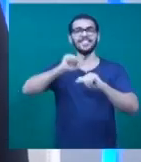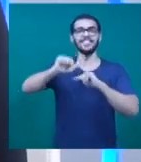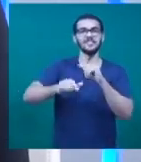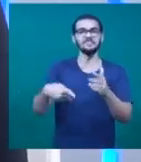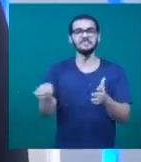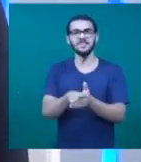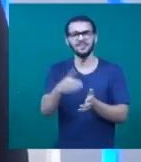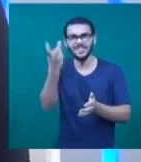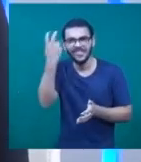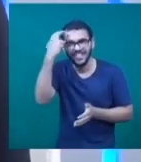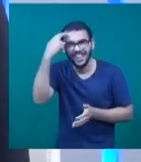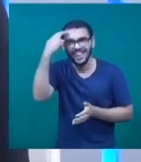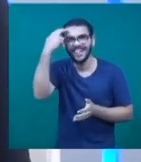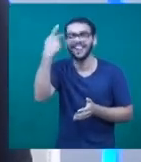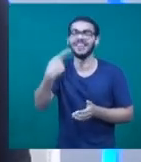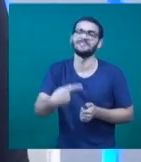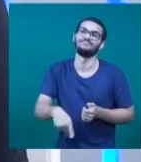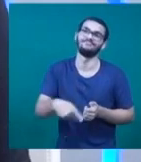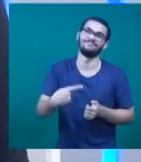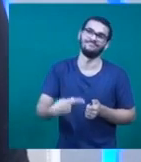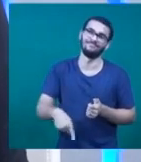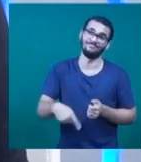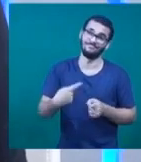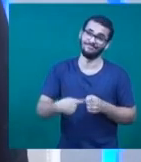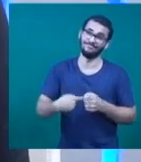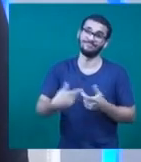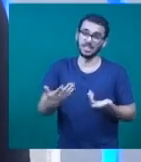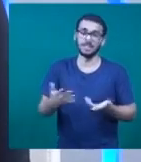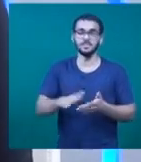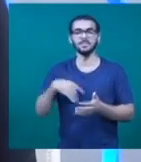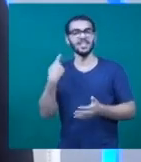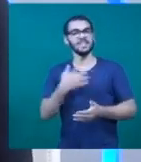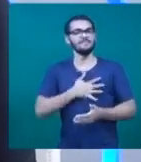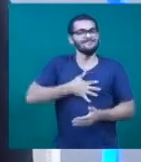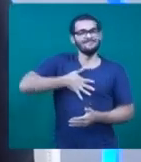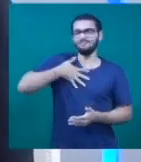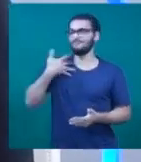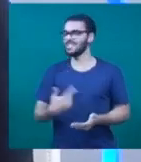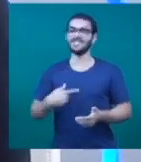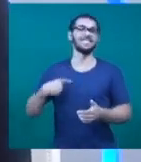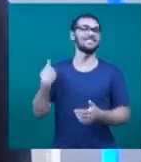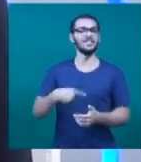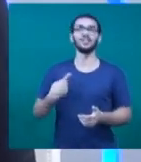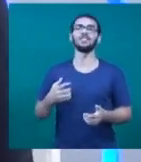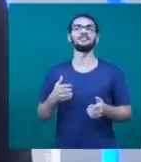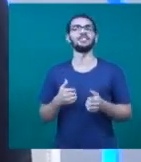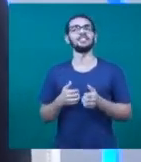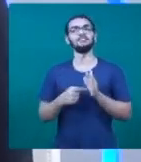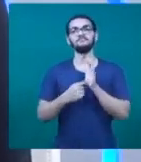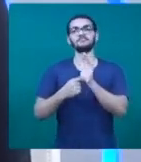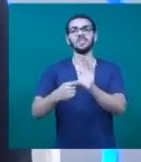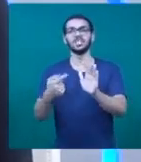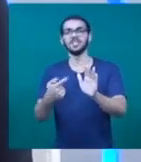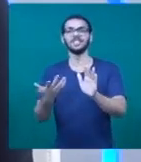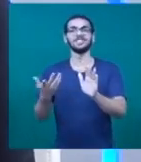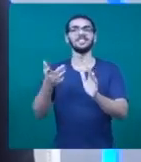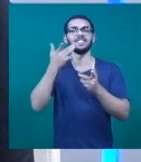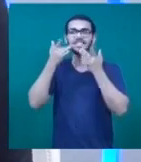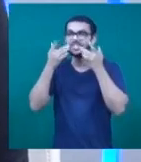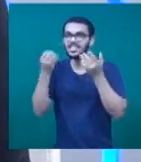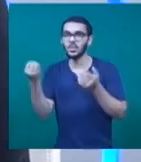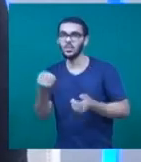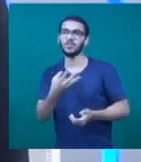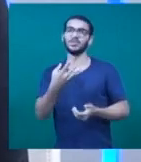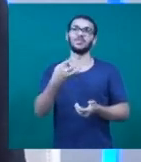que a gente gostaria de fazer mesmo era na nossa cidade. Então, para a gente, é um prazer estar aí nesse momento de temporada e estreia do mais novo espetáculo do